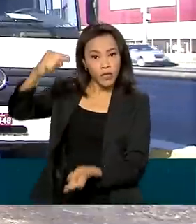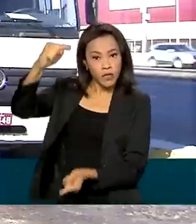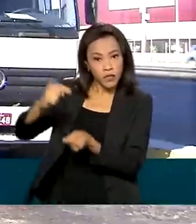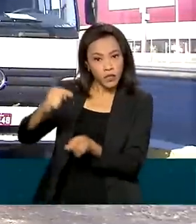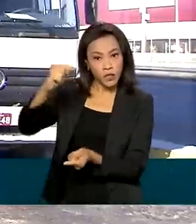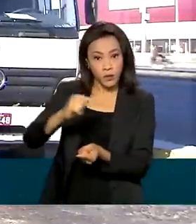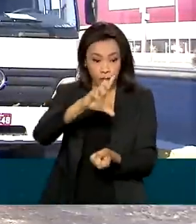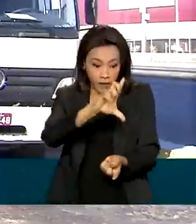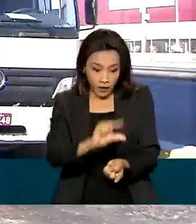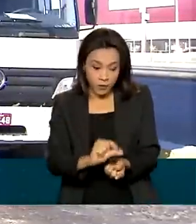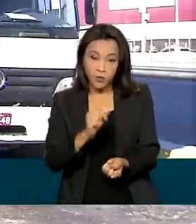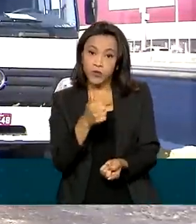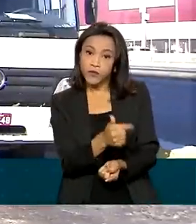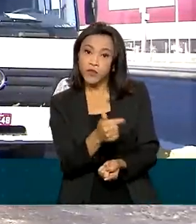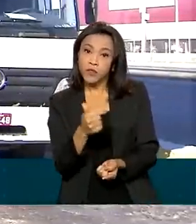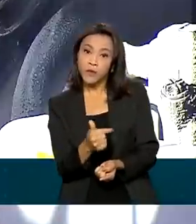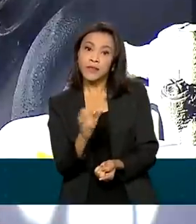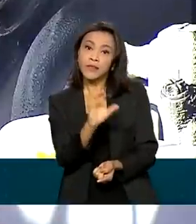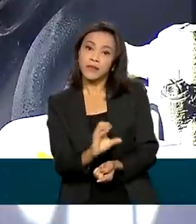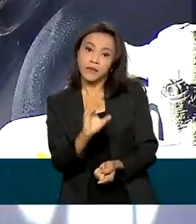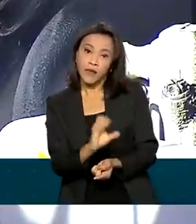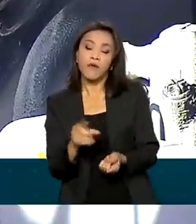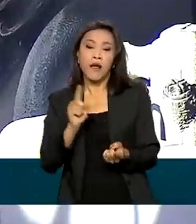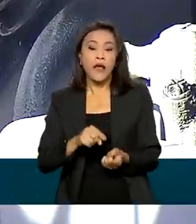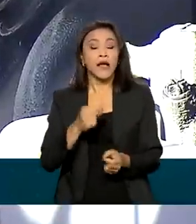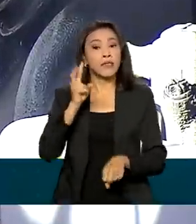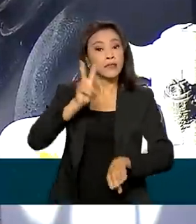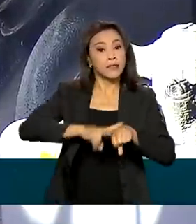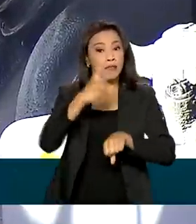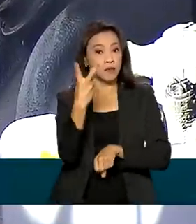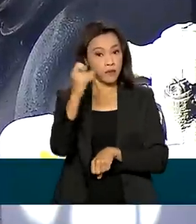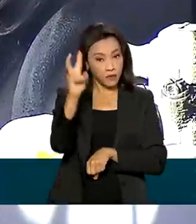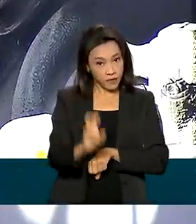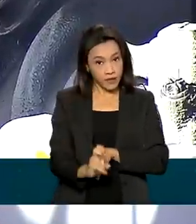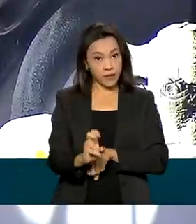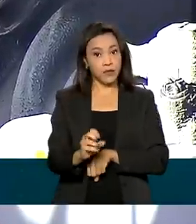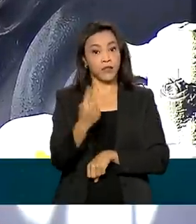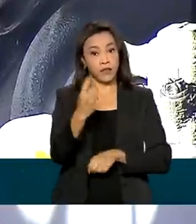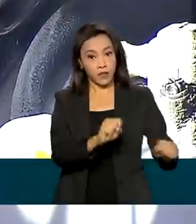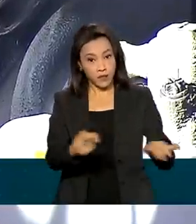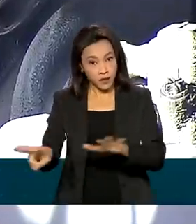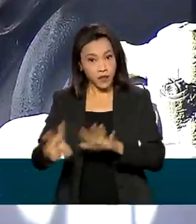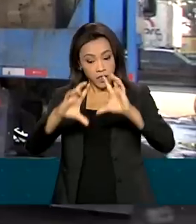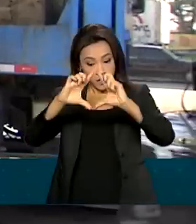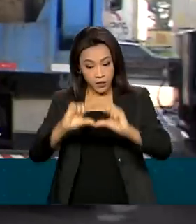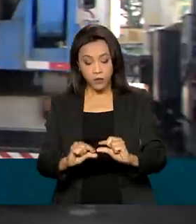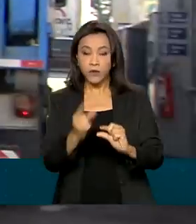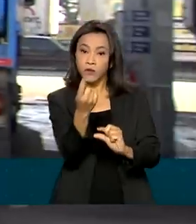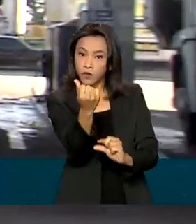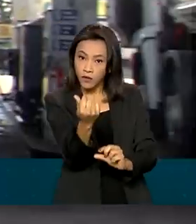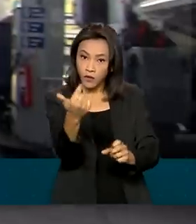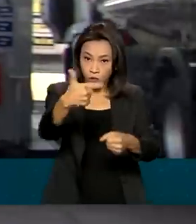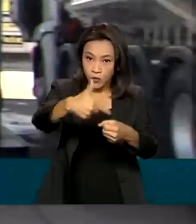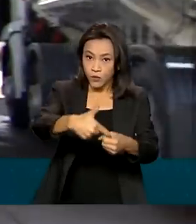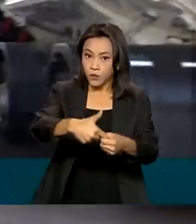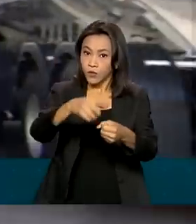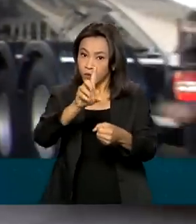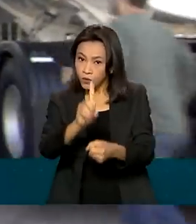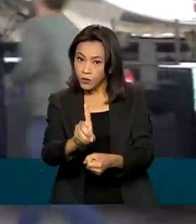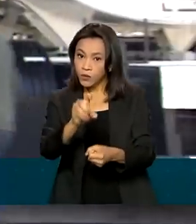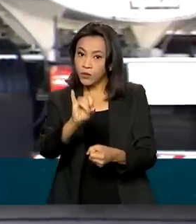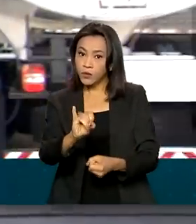por litro. Como você falou, essa é a segunda vez em uma semana que a Petrobras reduz o preço do diesel vendido para as